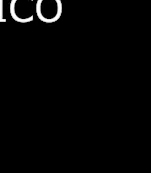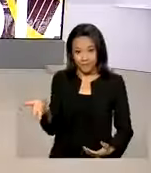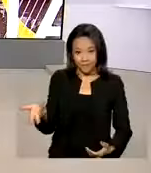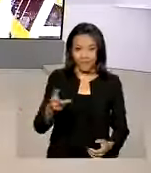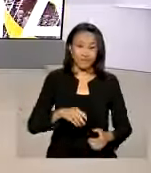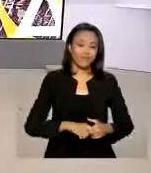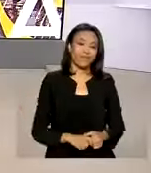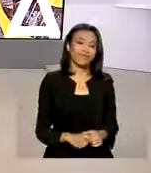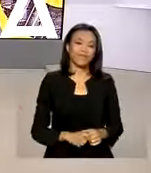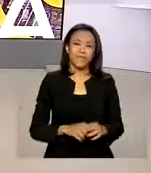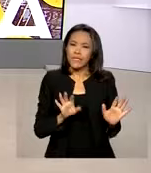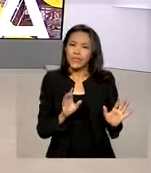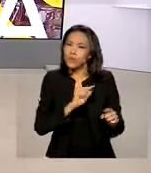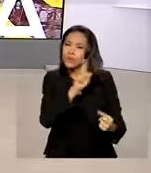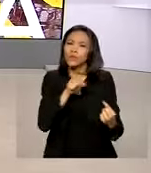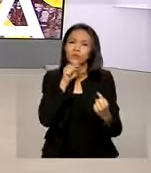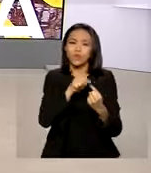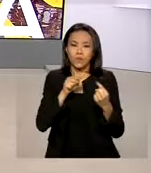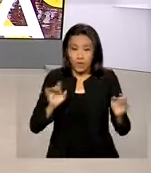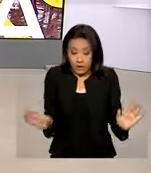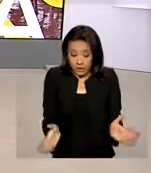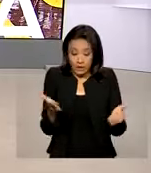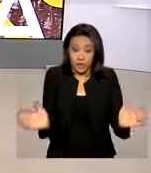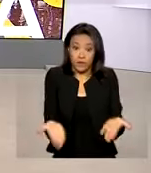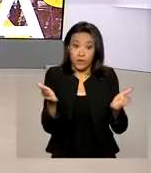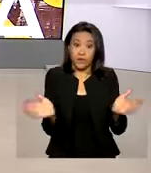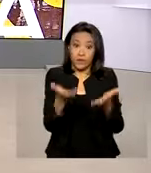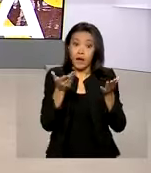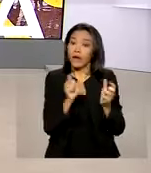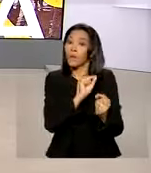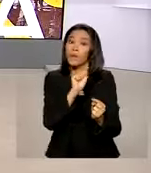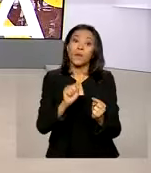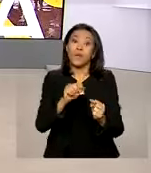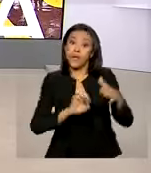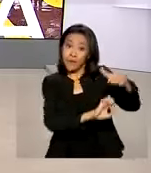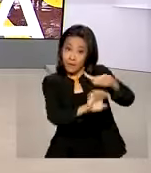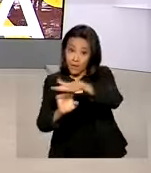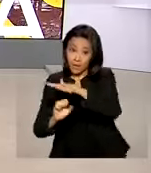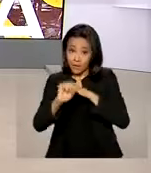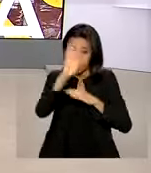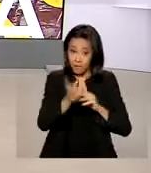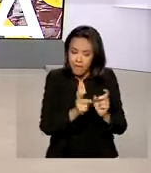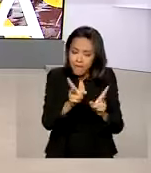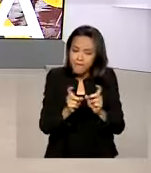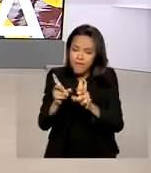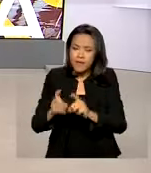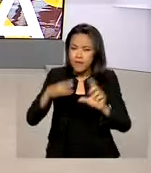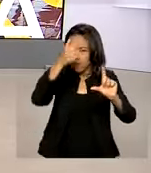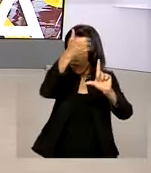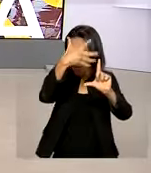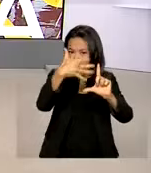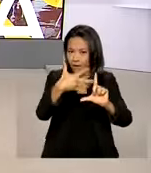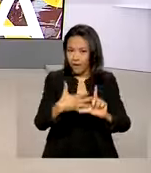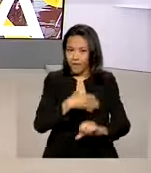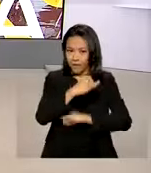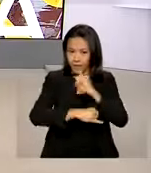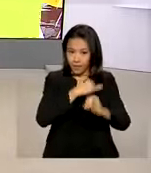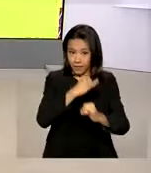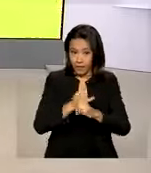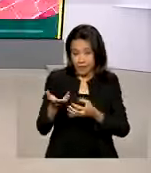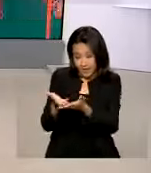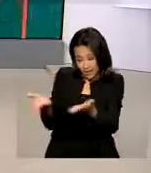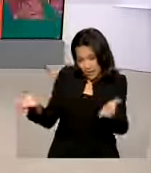Para incentivar empresas brasileiras a vender produtos em plataformas digitais, em especial os pequenos